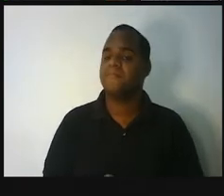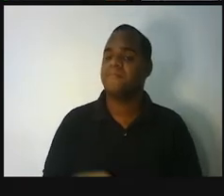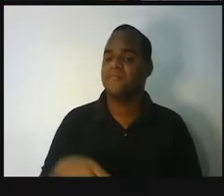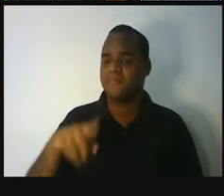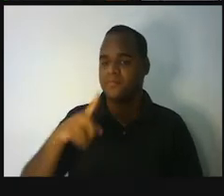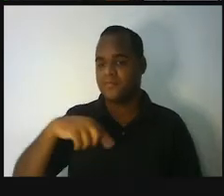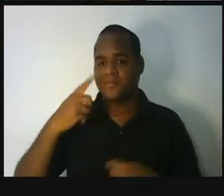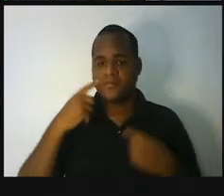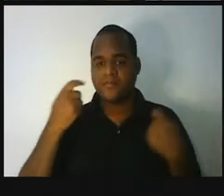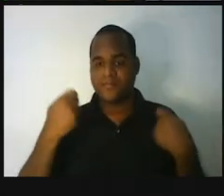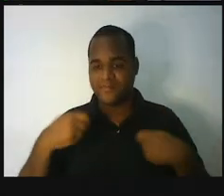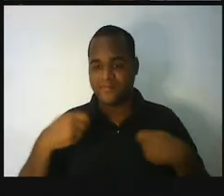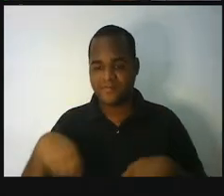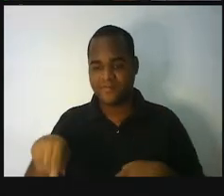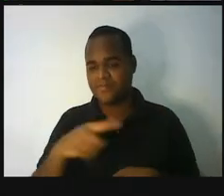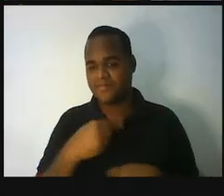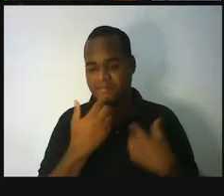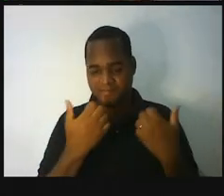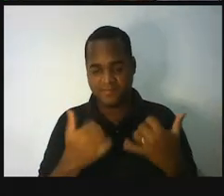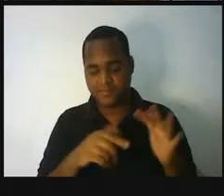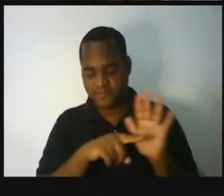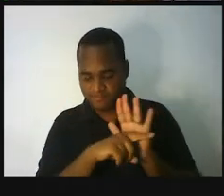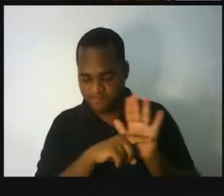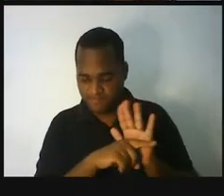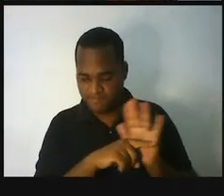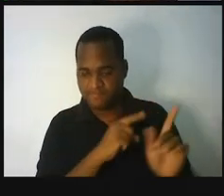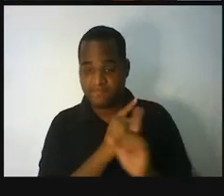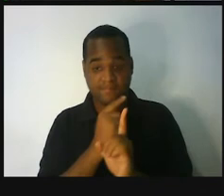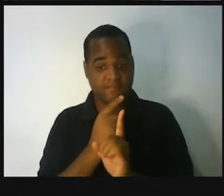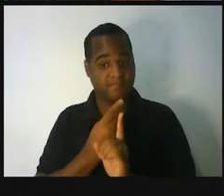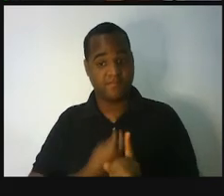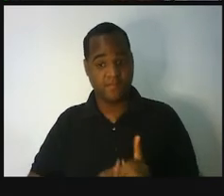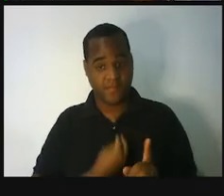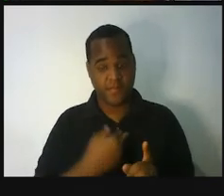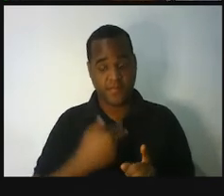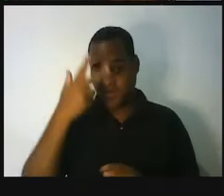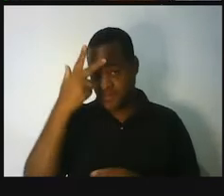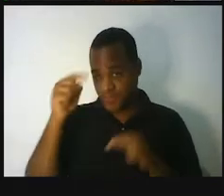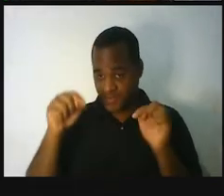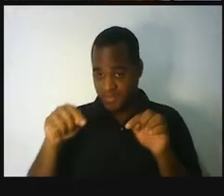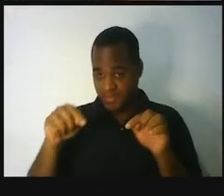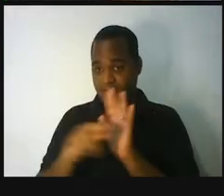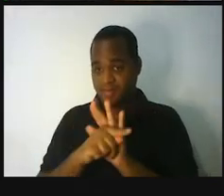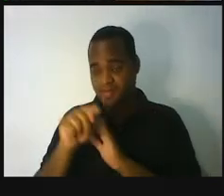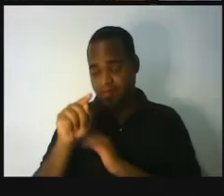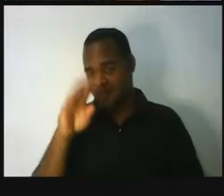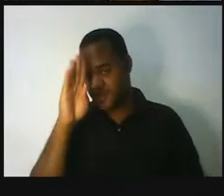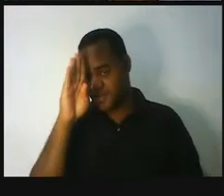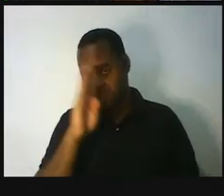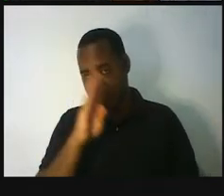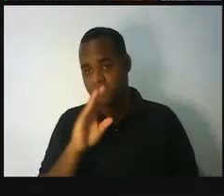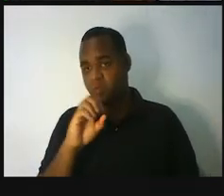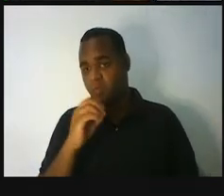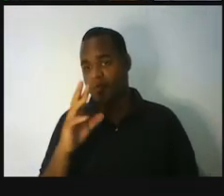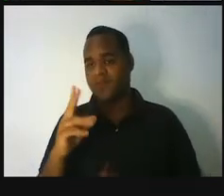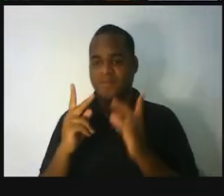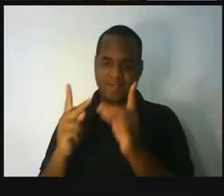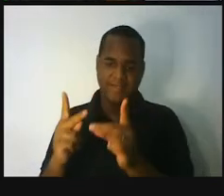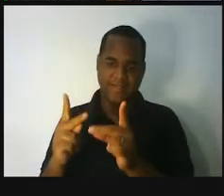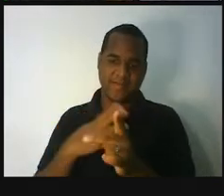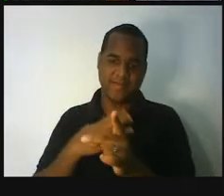e entender que existiram pessoas do Brasil, de outros lugares do Brasil, que visitaram a Bahia,